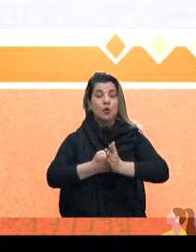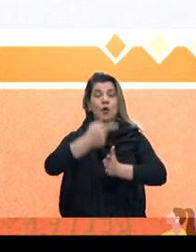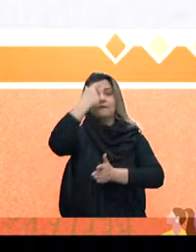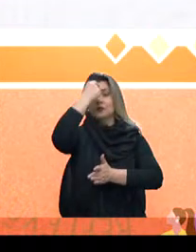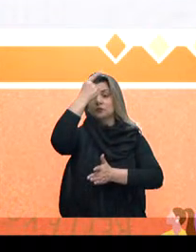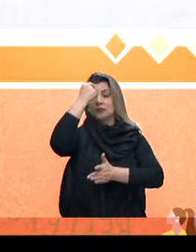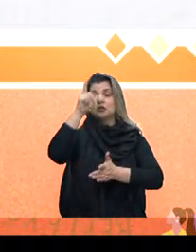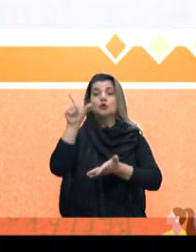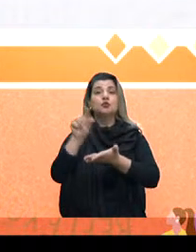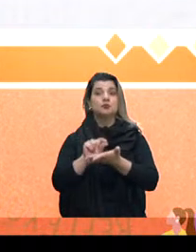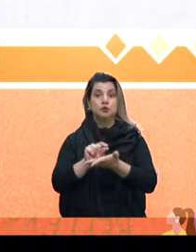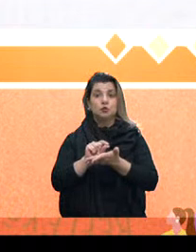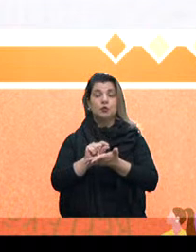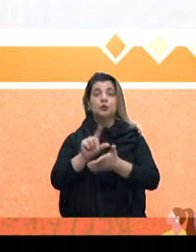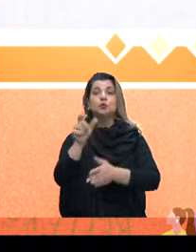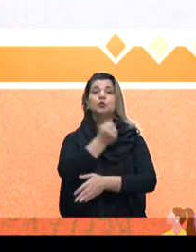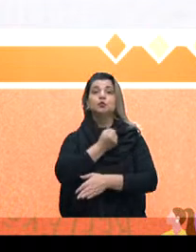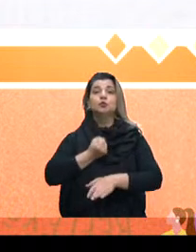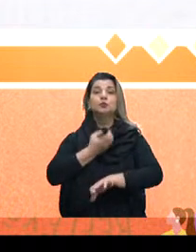disciplinas cursantes,